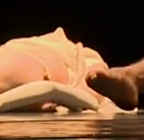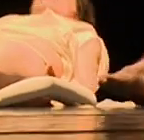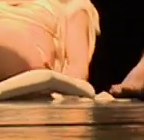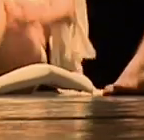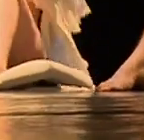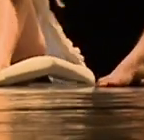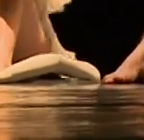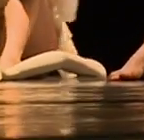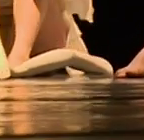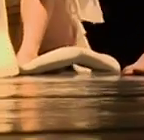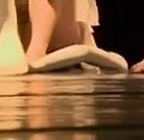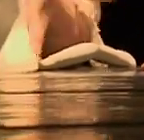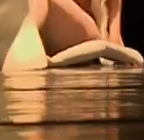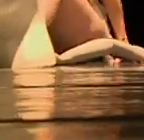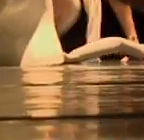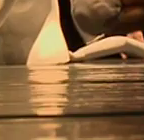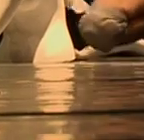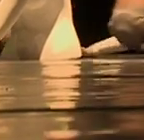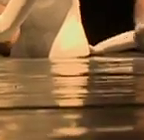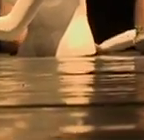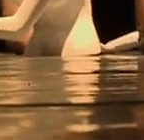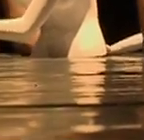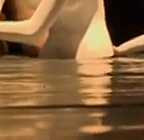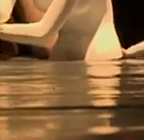A CIDADE